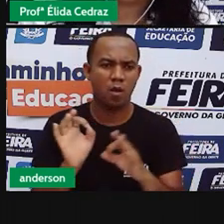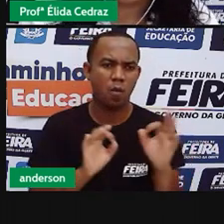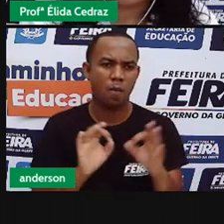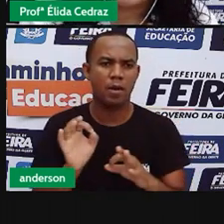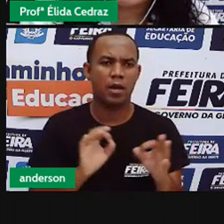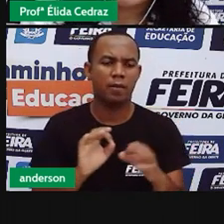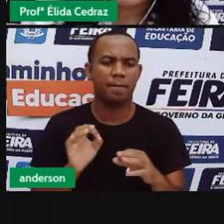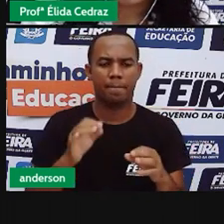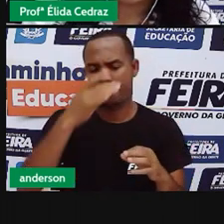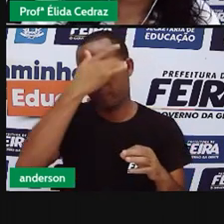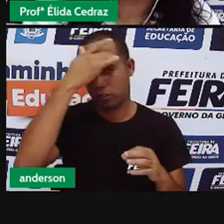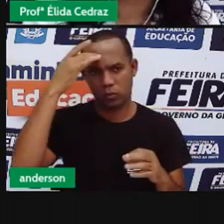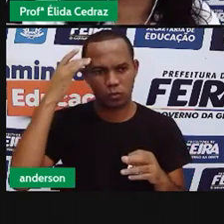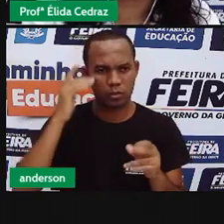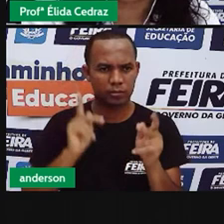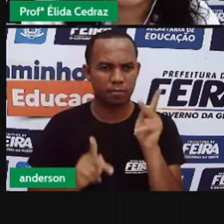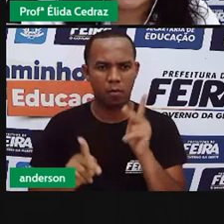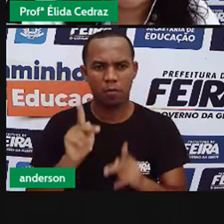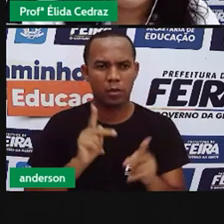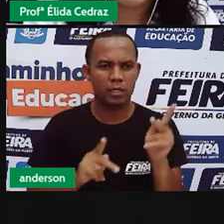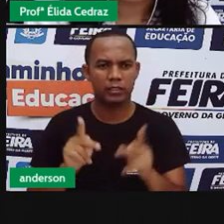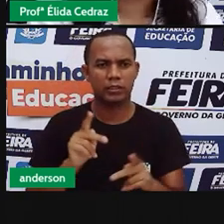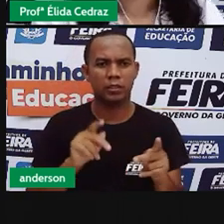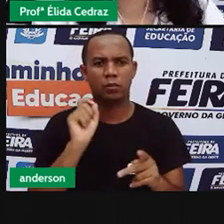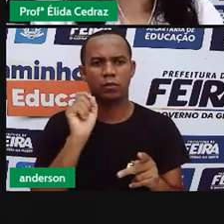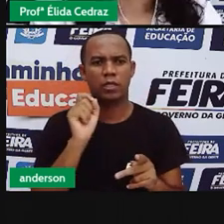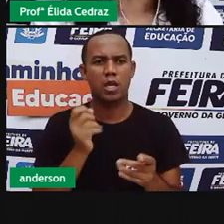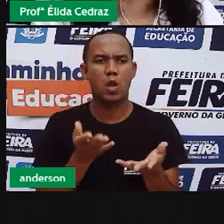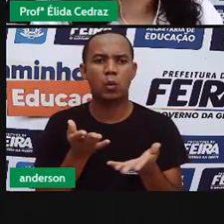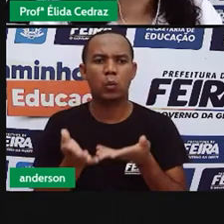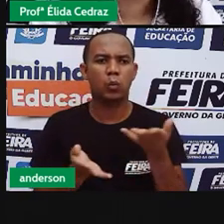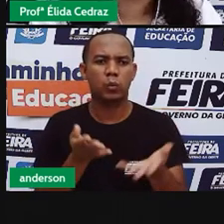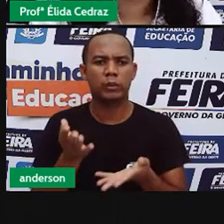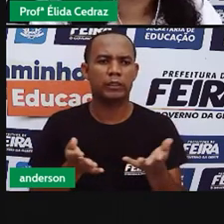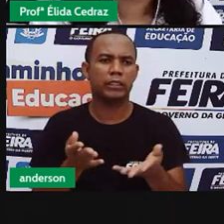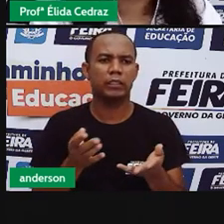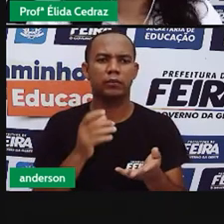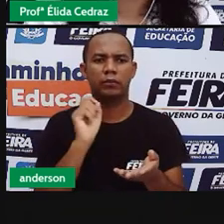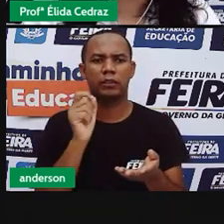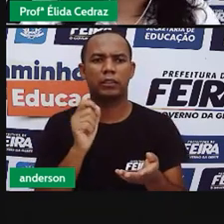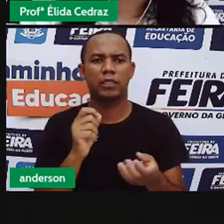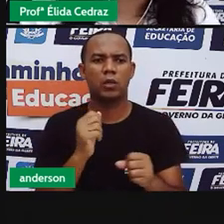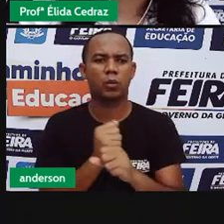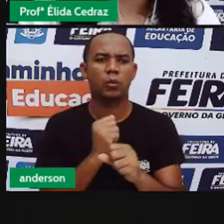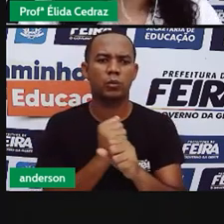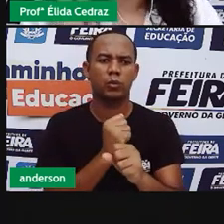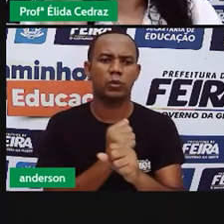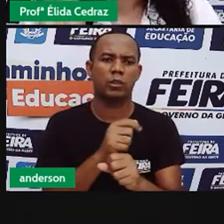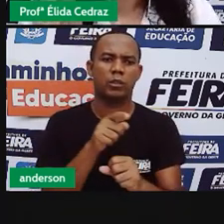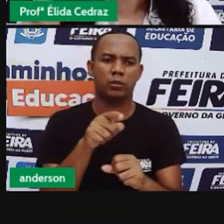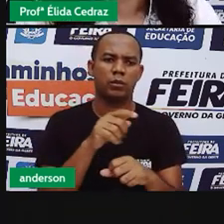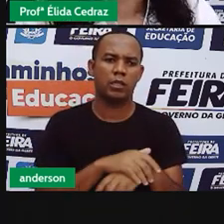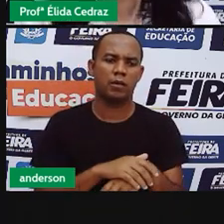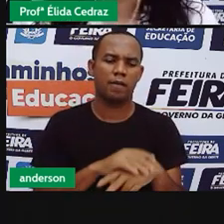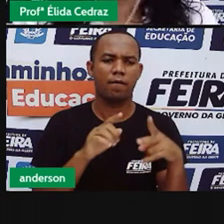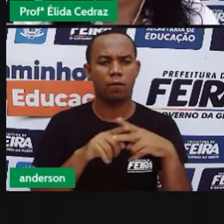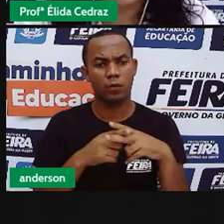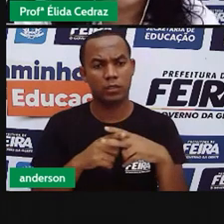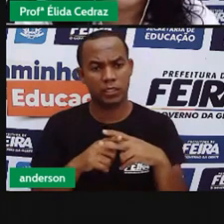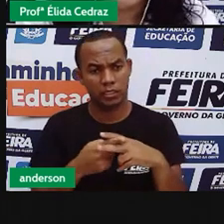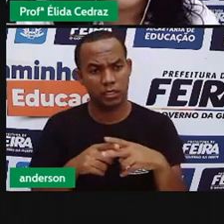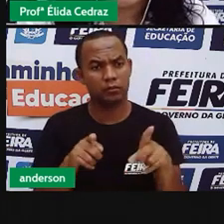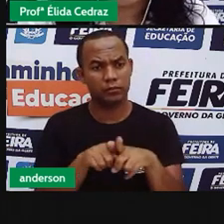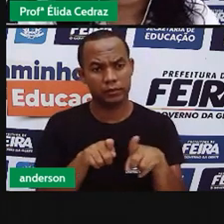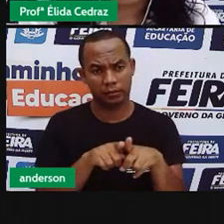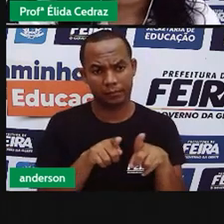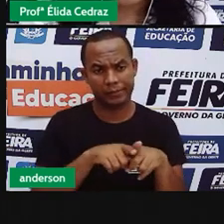A população preserva aquilo que foi construído e aquilo que foi consertado pela